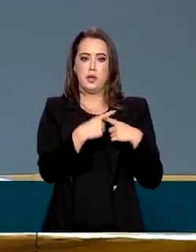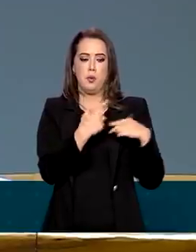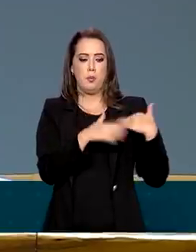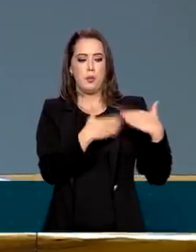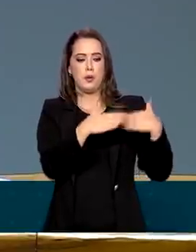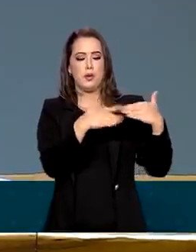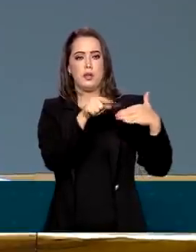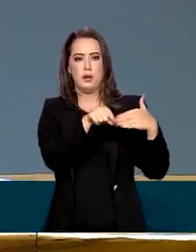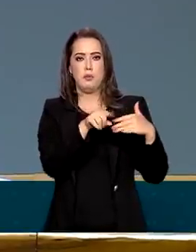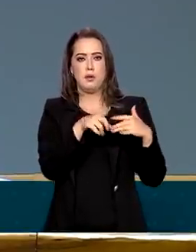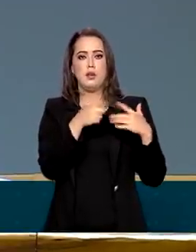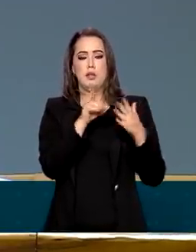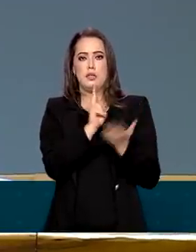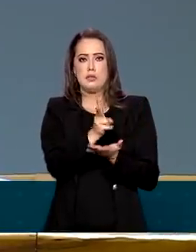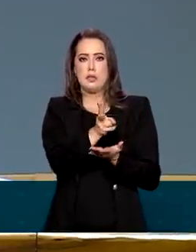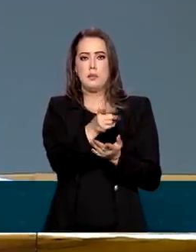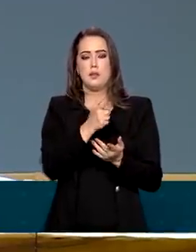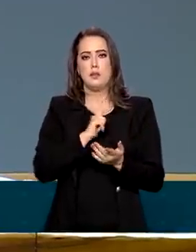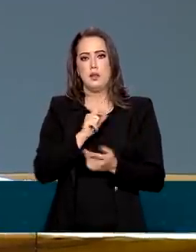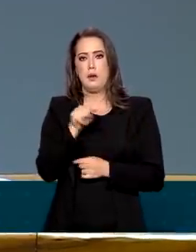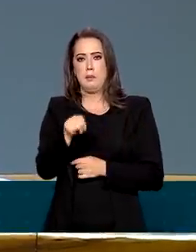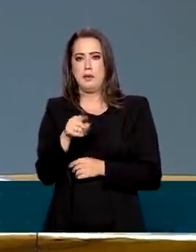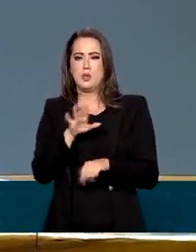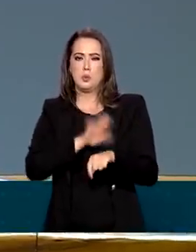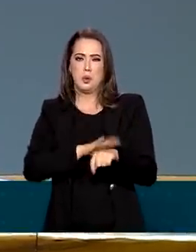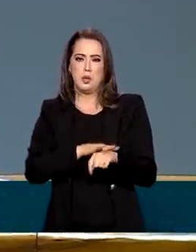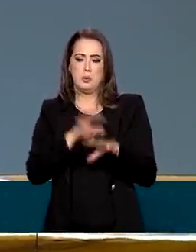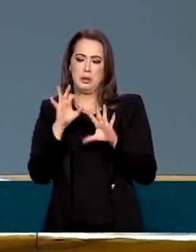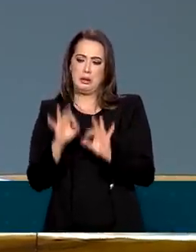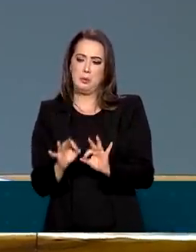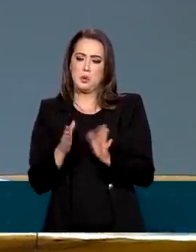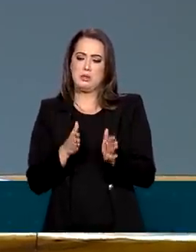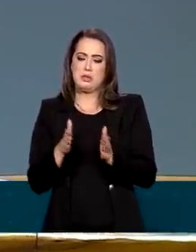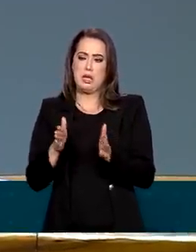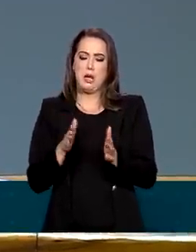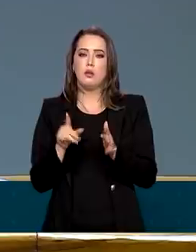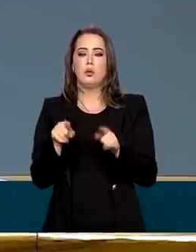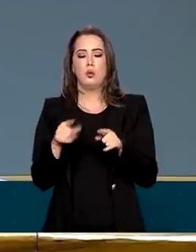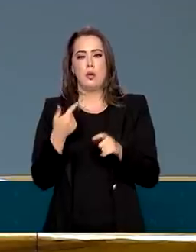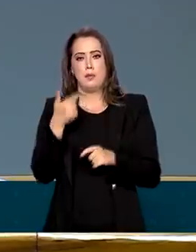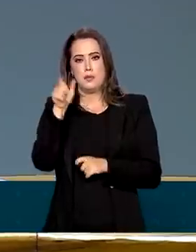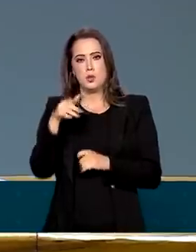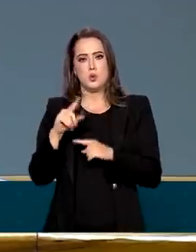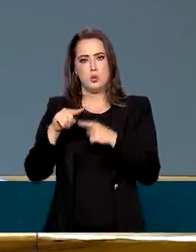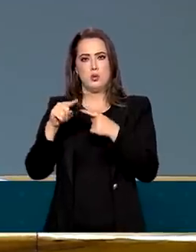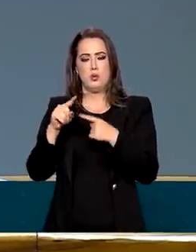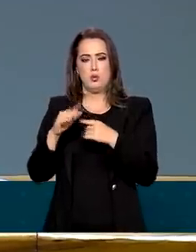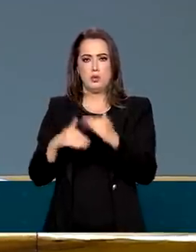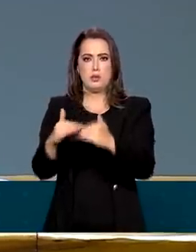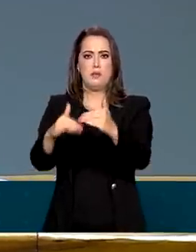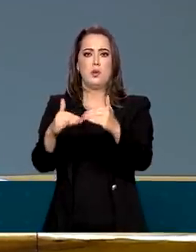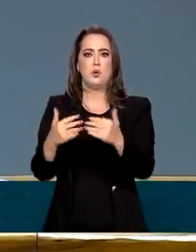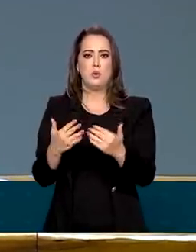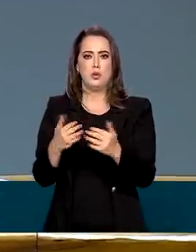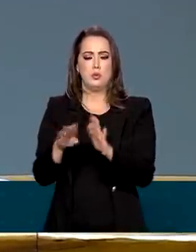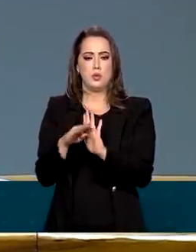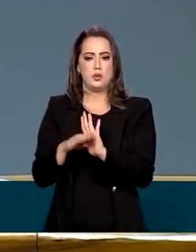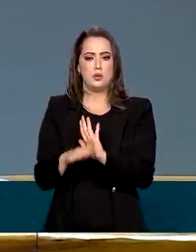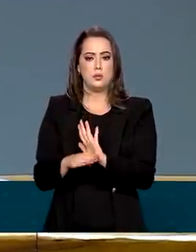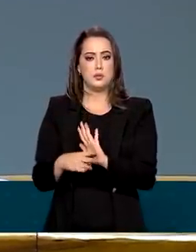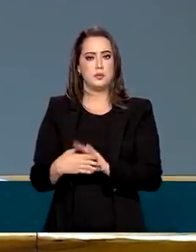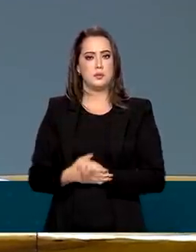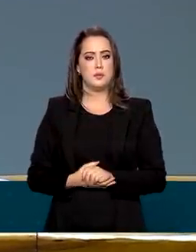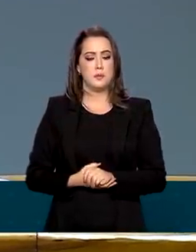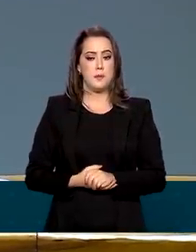Sendo um programa temporário, gente está pensando ainda nessa escadinha para o beneficiário conseguir sair do programa? Eu acho que, sendo um